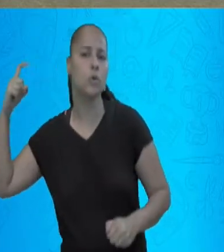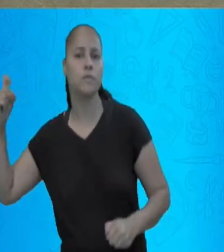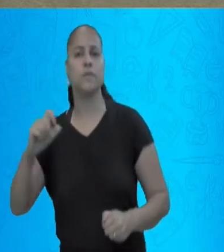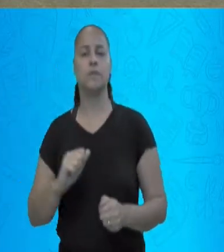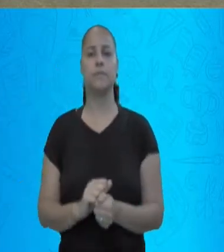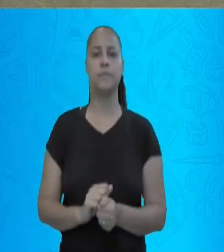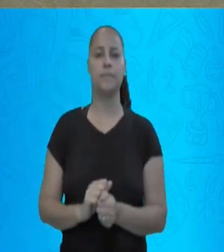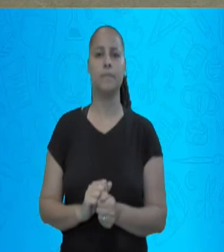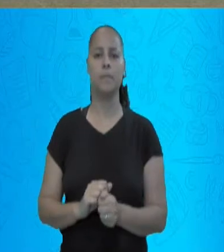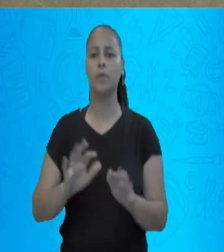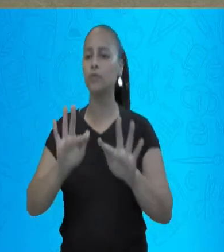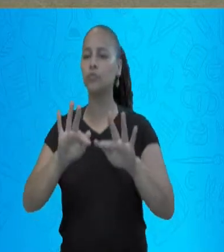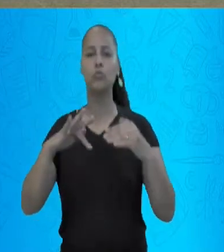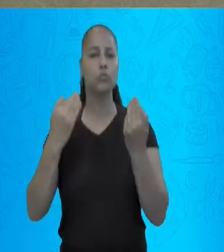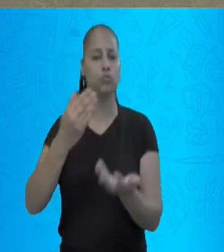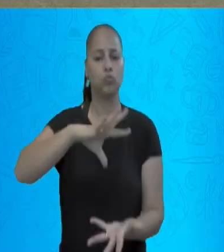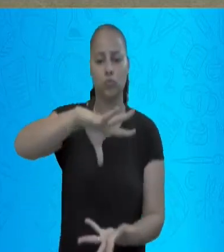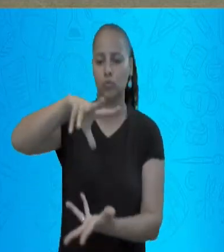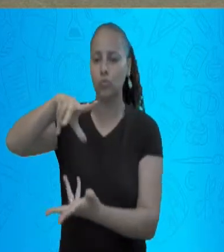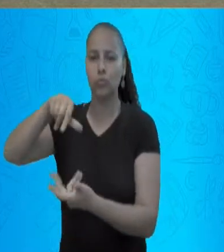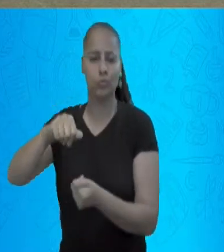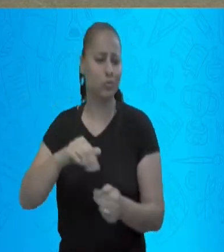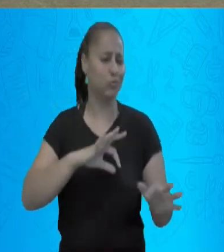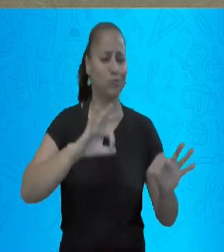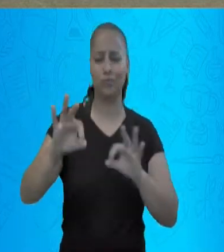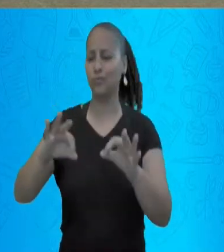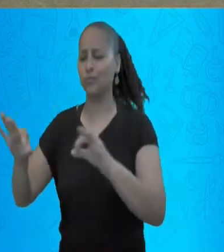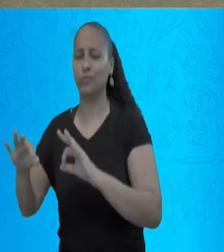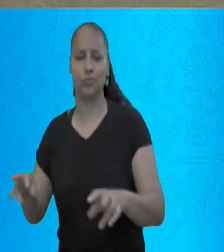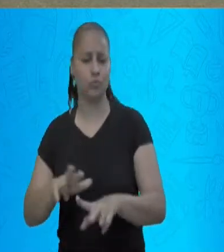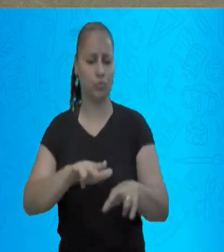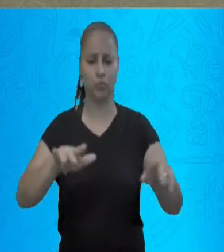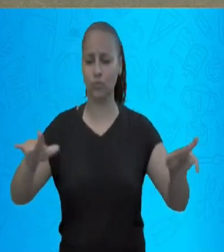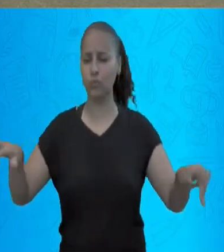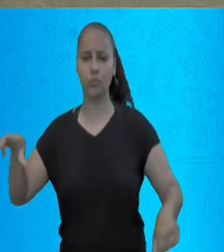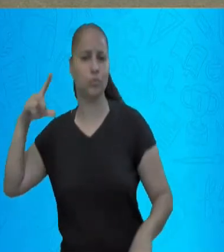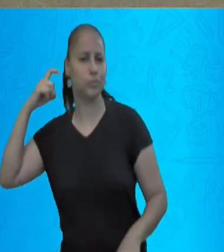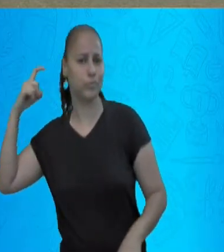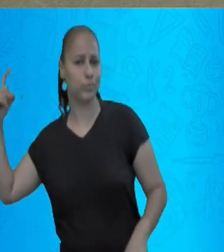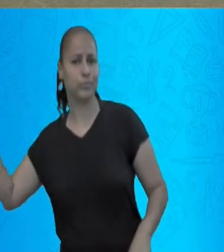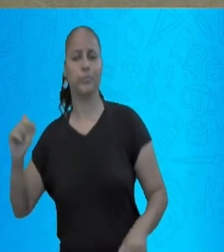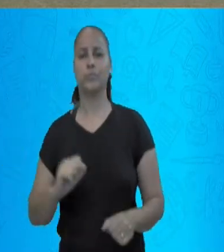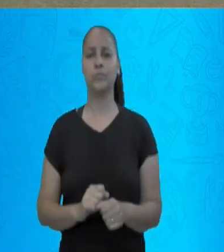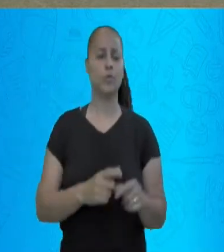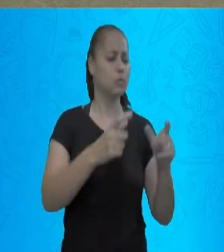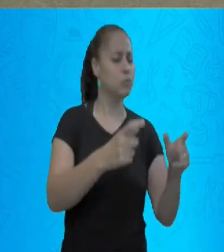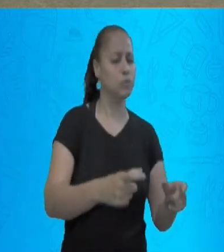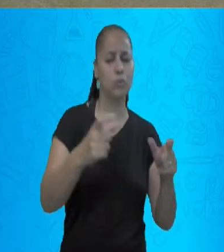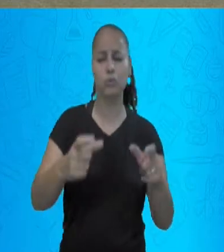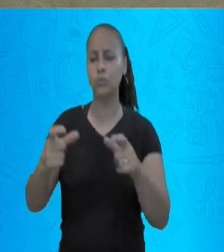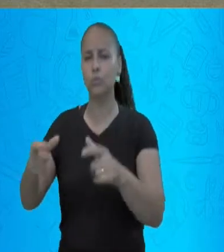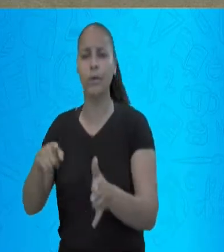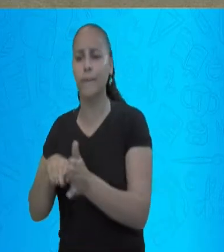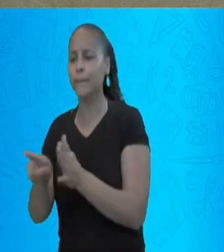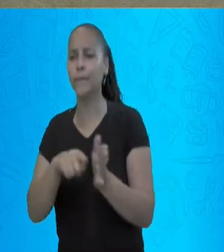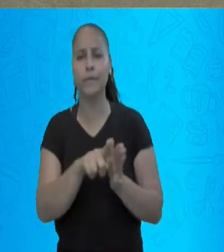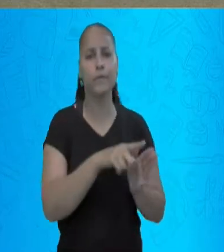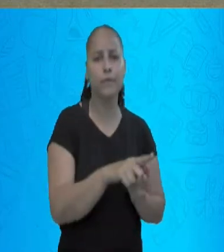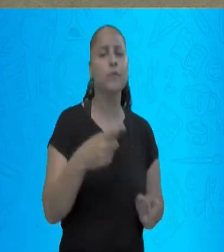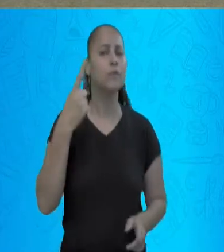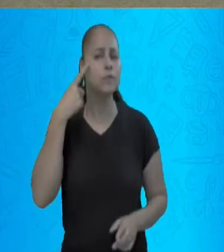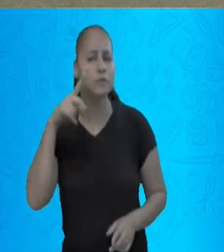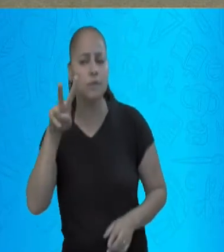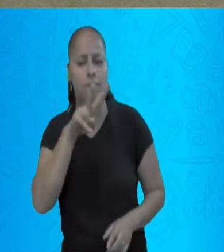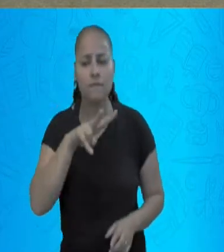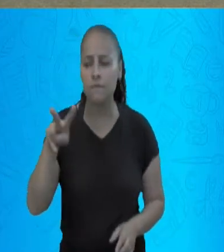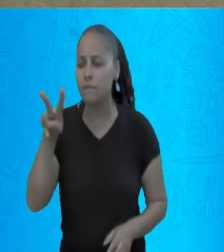E no nosso mundo existem sons por toda parte. Todo lugar que você for, você